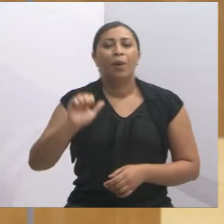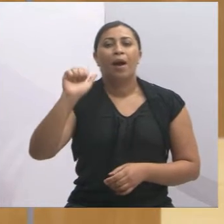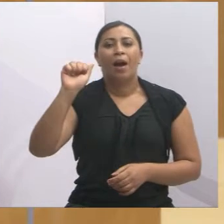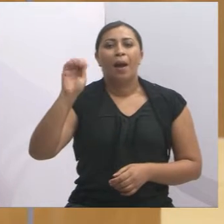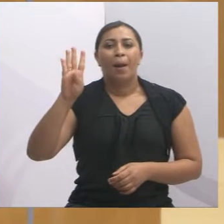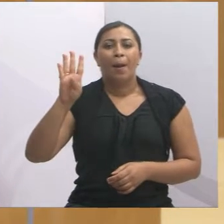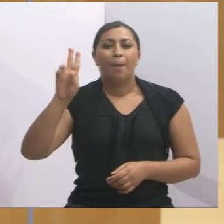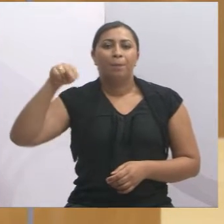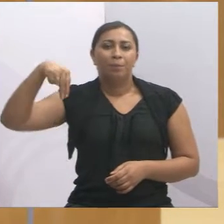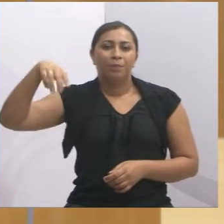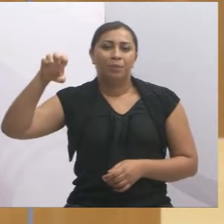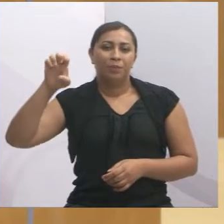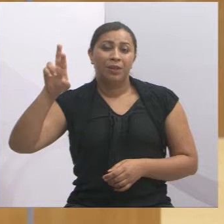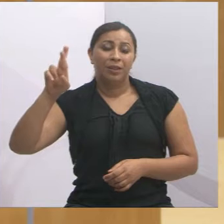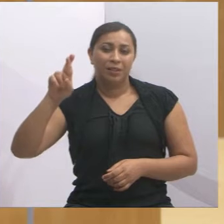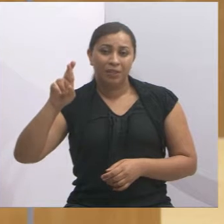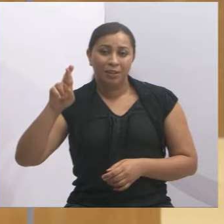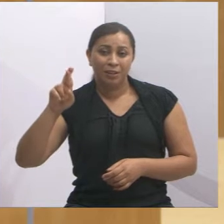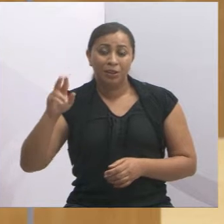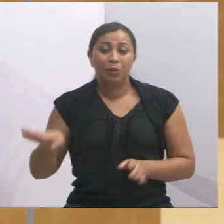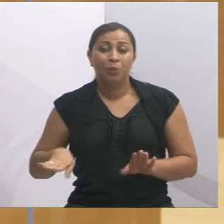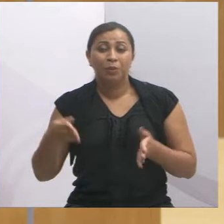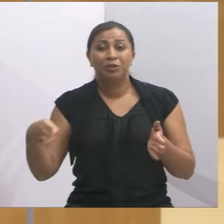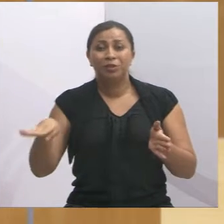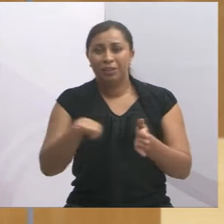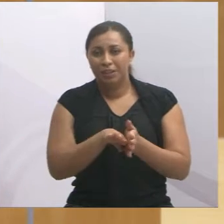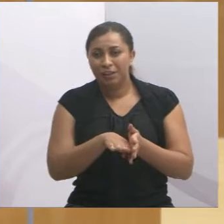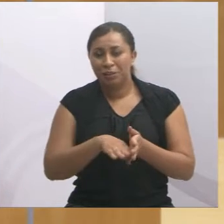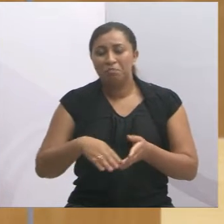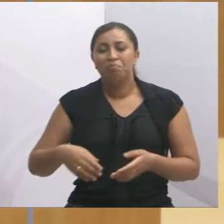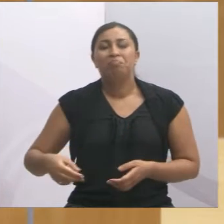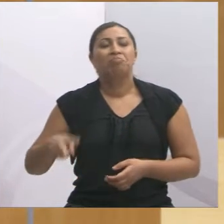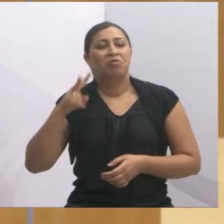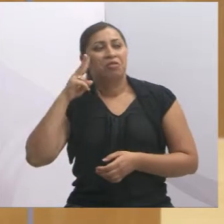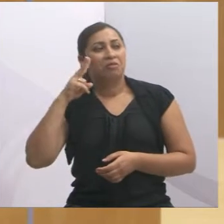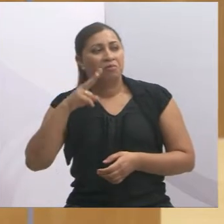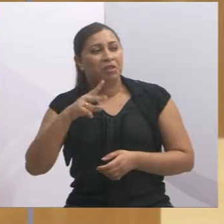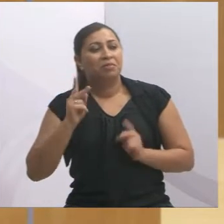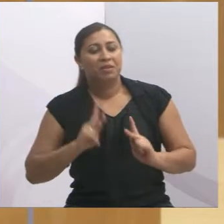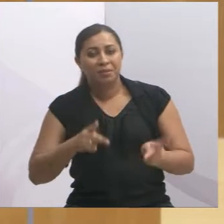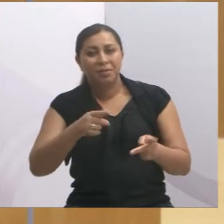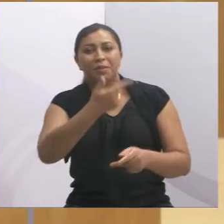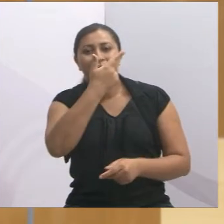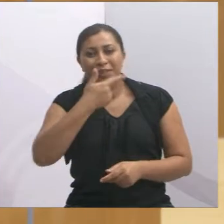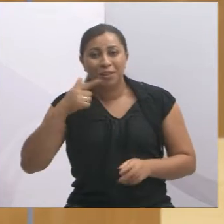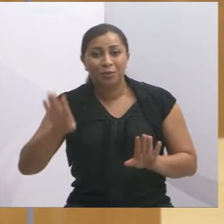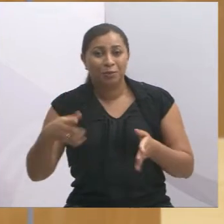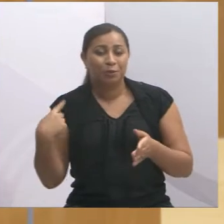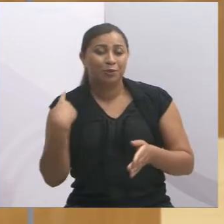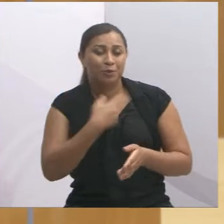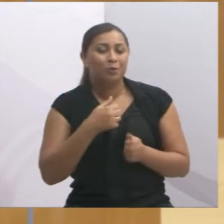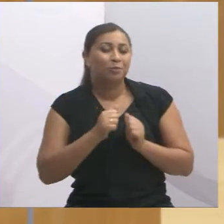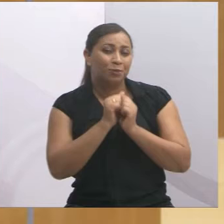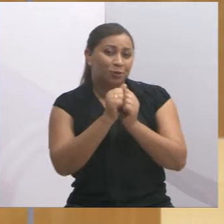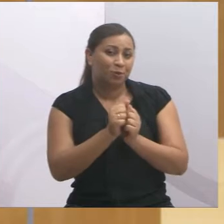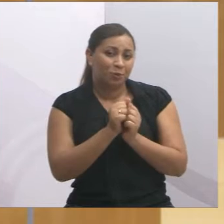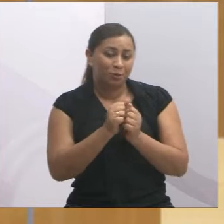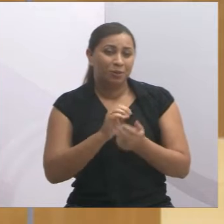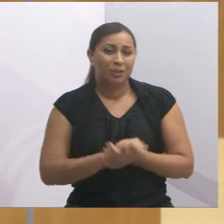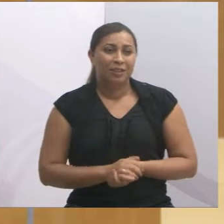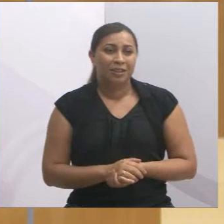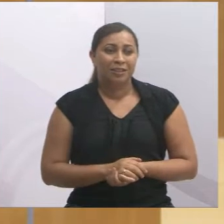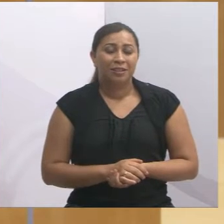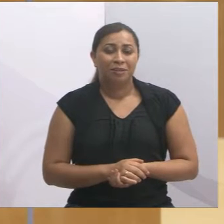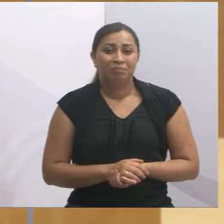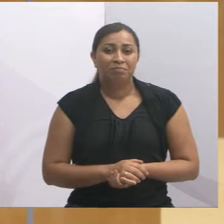que cheguei aqui, fui acolhido por esse camarada aqui, e eu vejo sempre a felicidade dele quando nós estamos juntos aqui. Então, em nome do